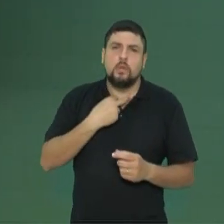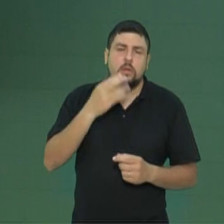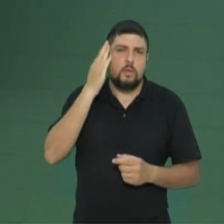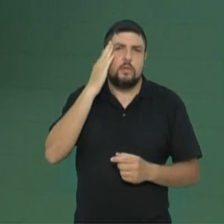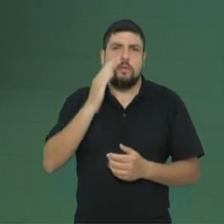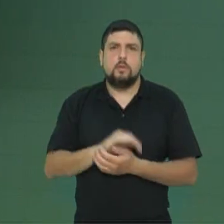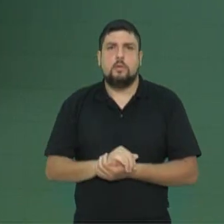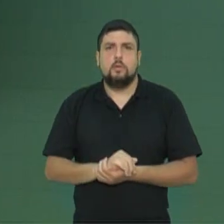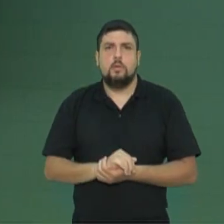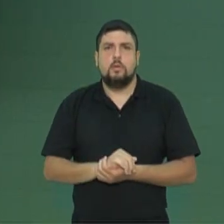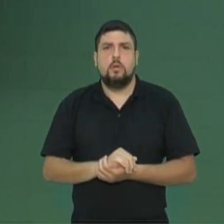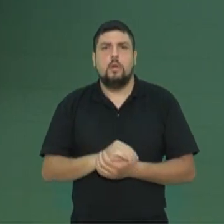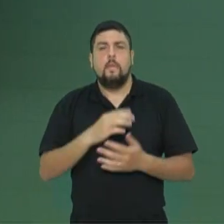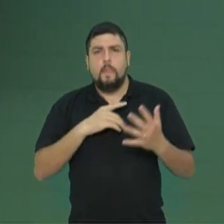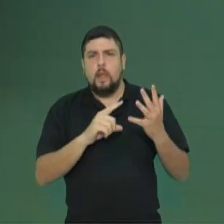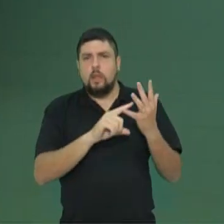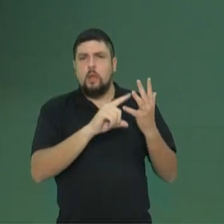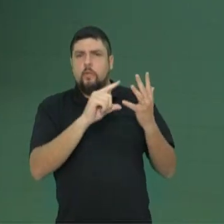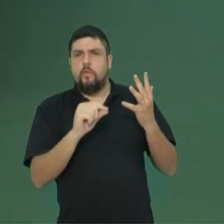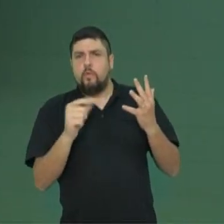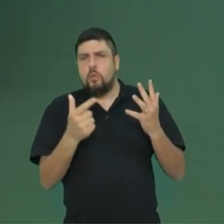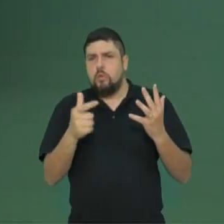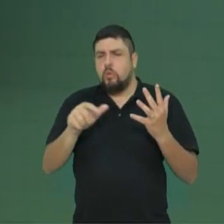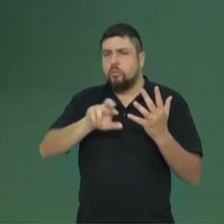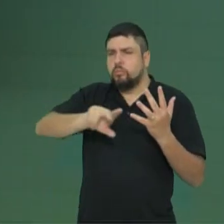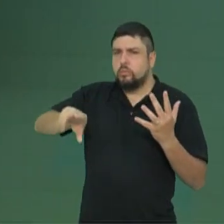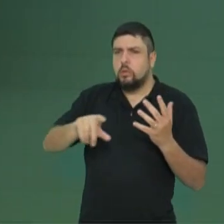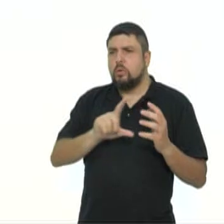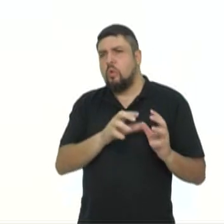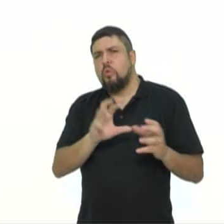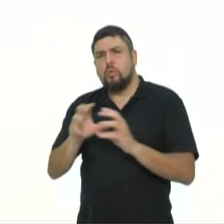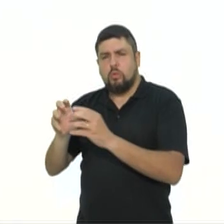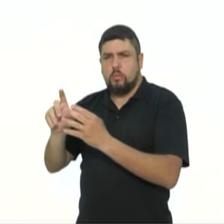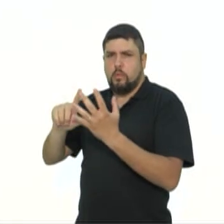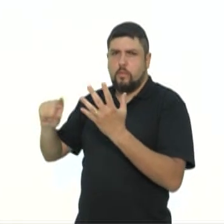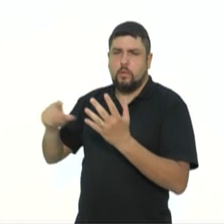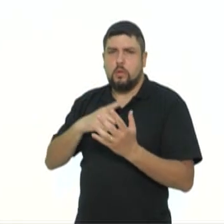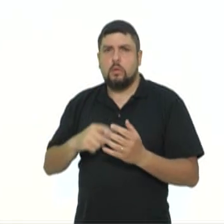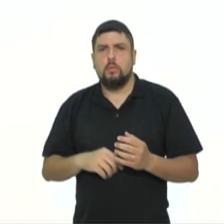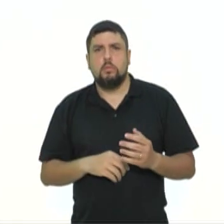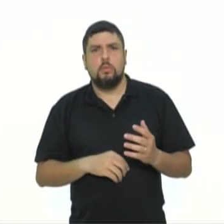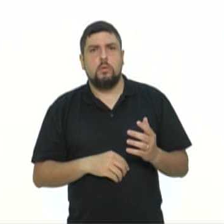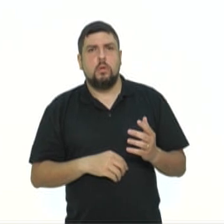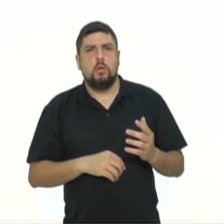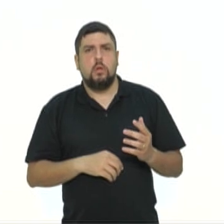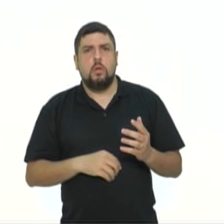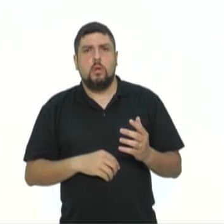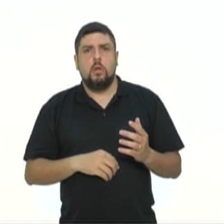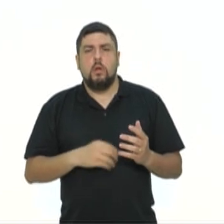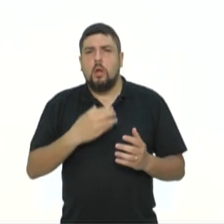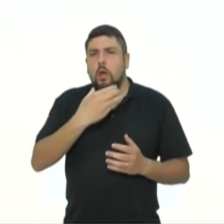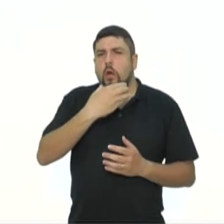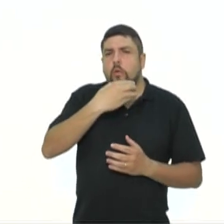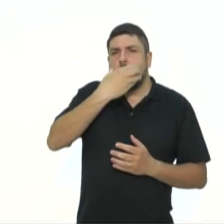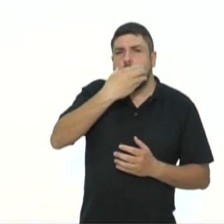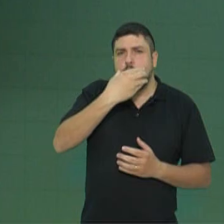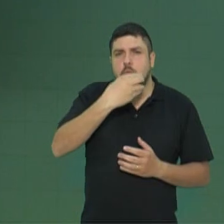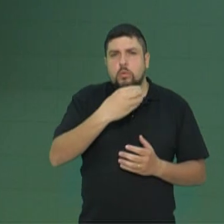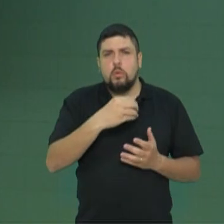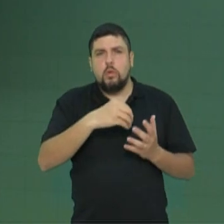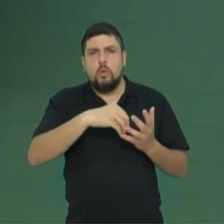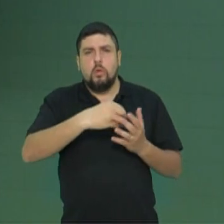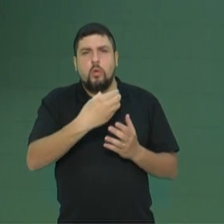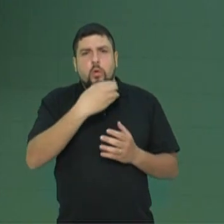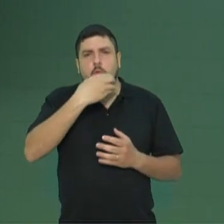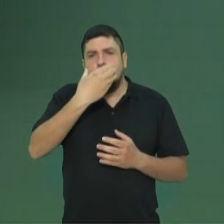folhas e outros órgãos? Tem mais grupos que têm folhas. Presença de frutos envolvendo a semente? Hum, que